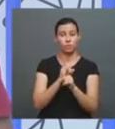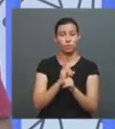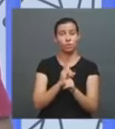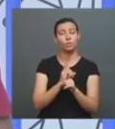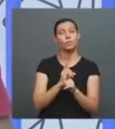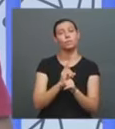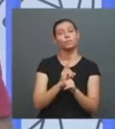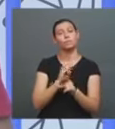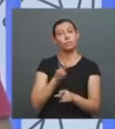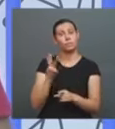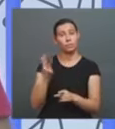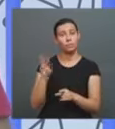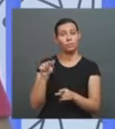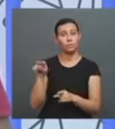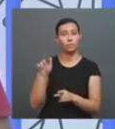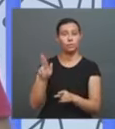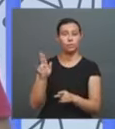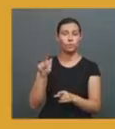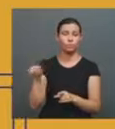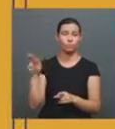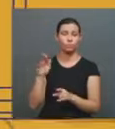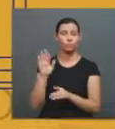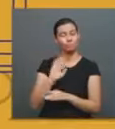Universidade. Até semana que vem!